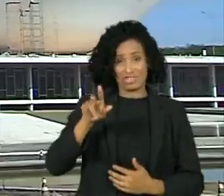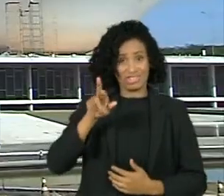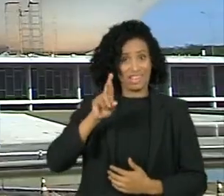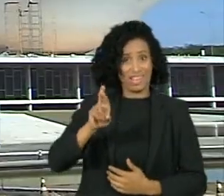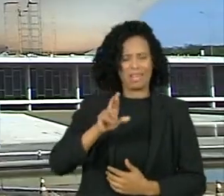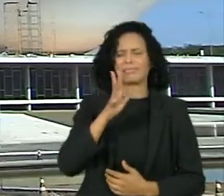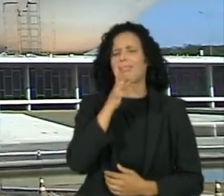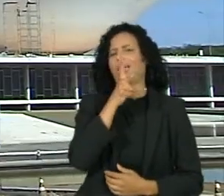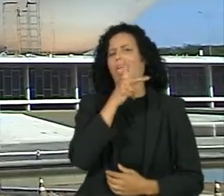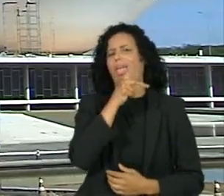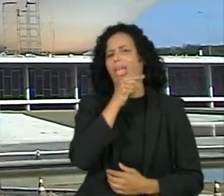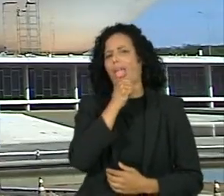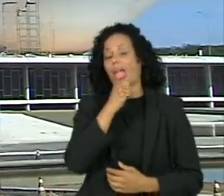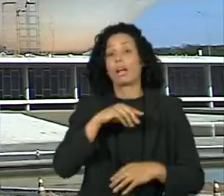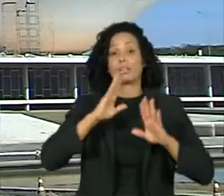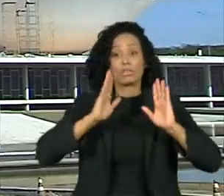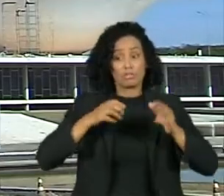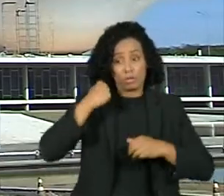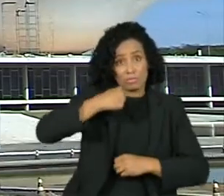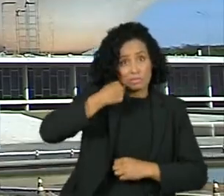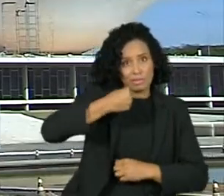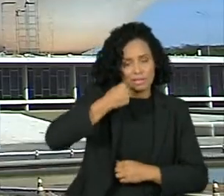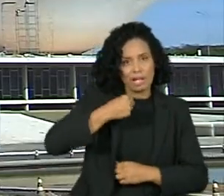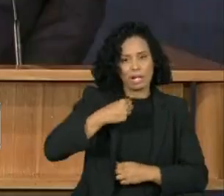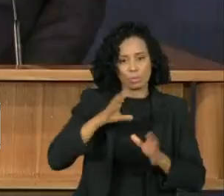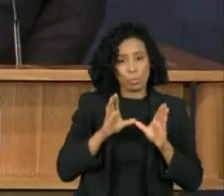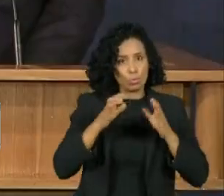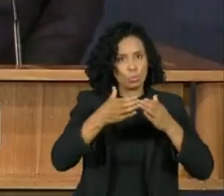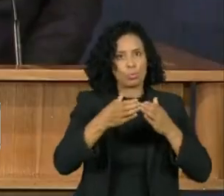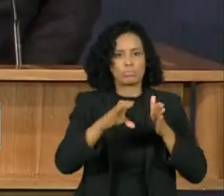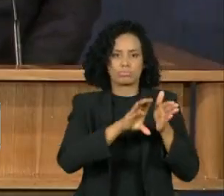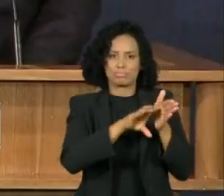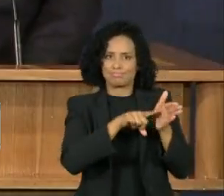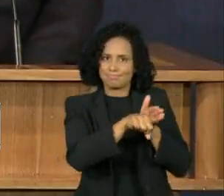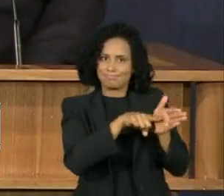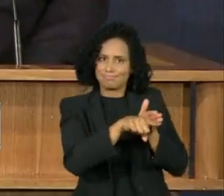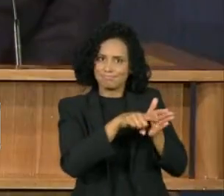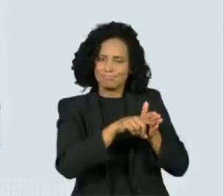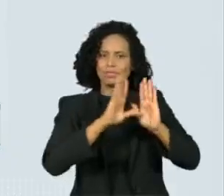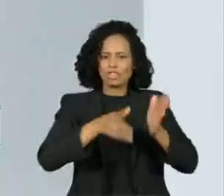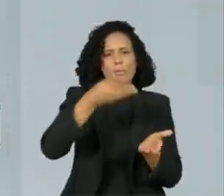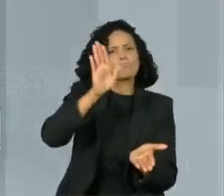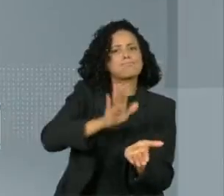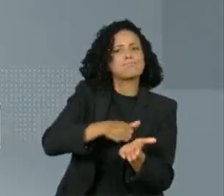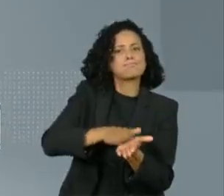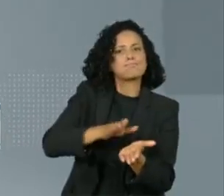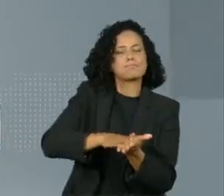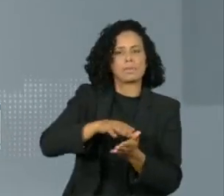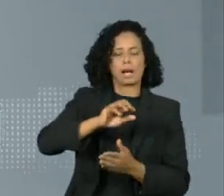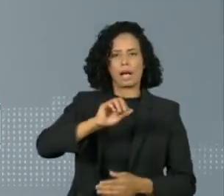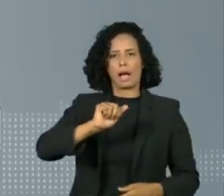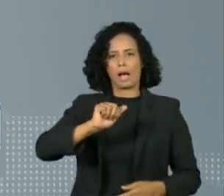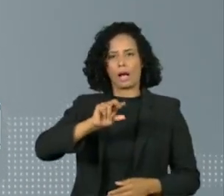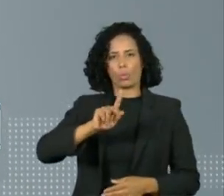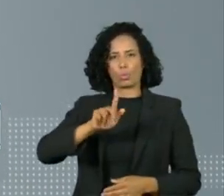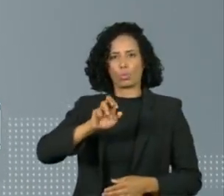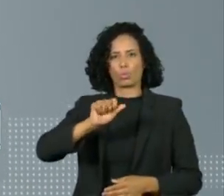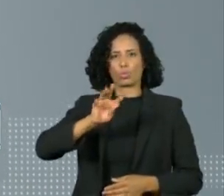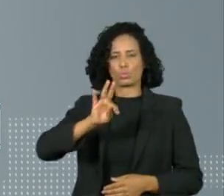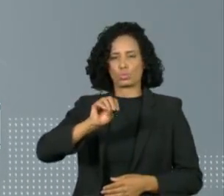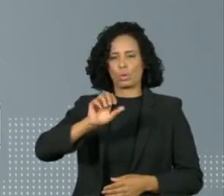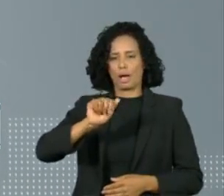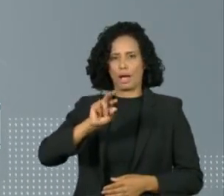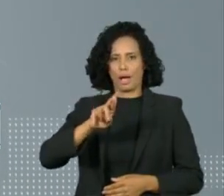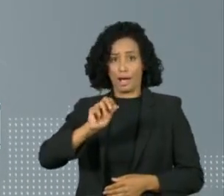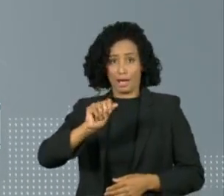senadores da cúpula da CPI da Covid-19 cobram agilidade de Augusto Aras. Numa rede social, o presidente da